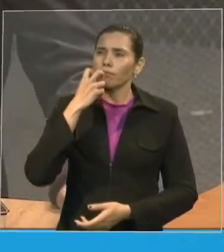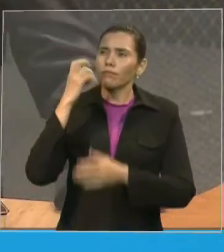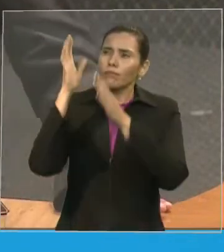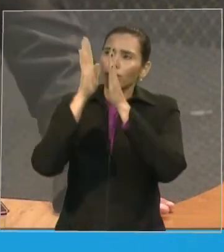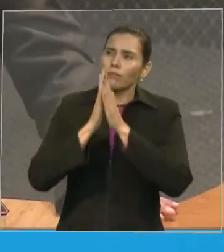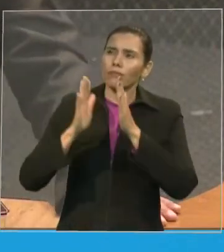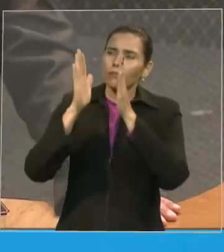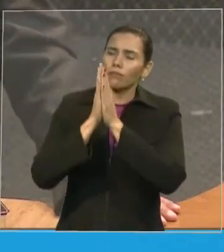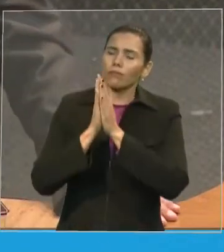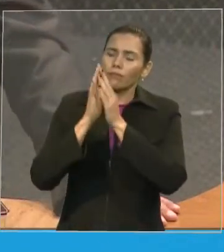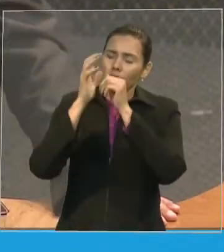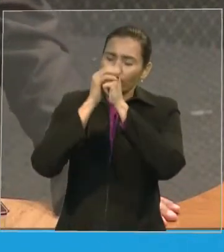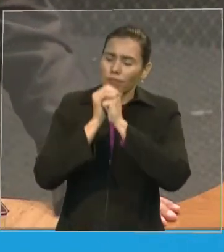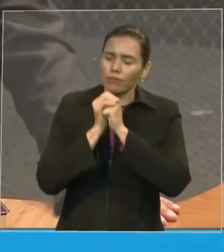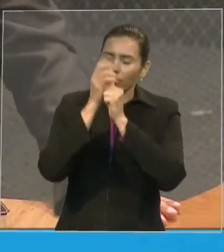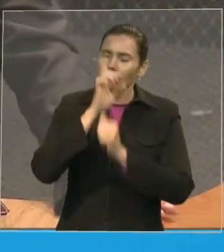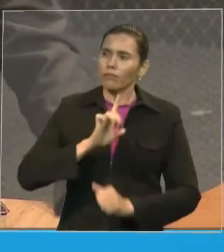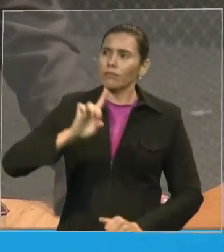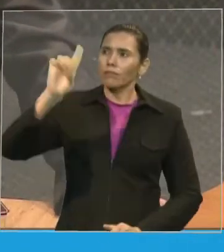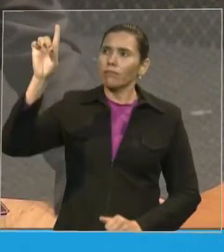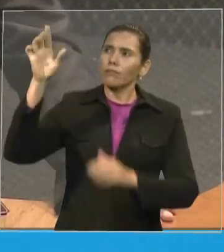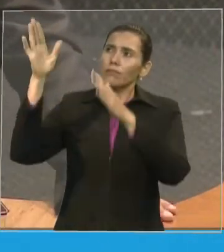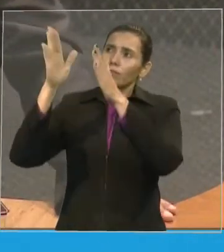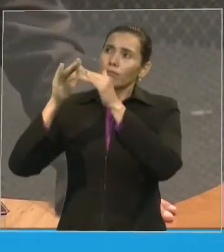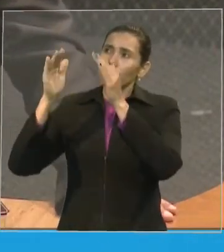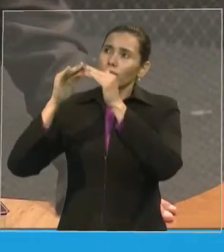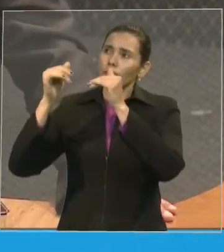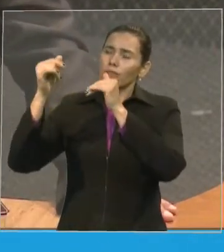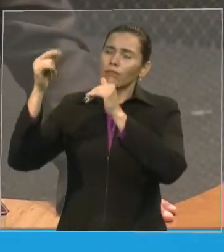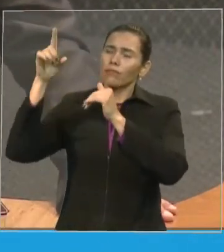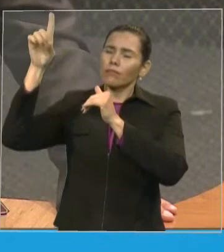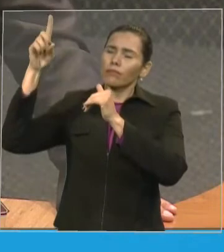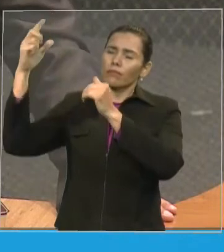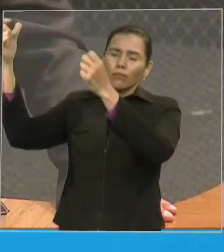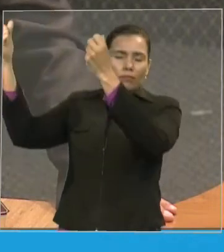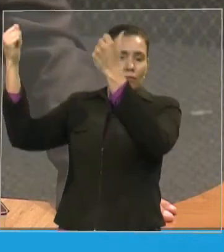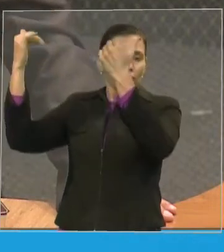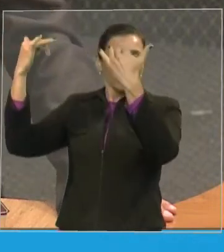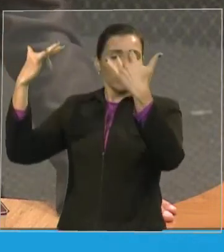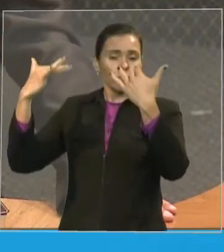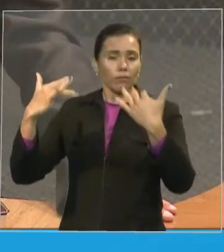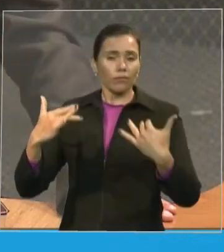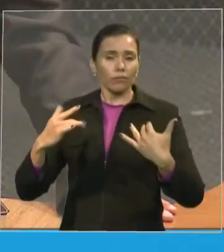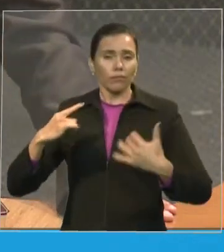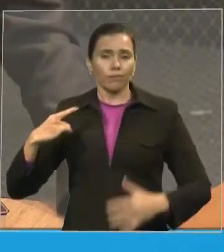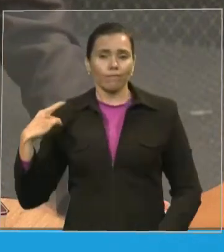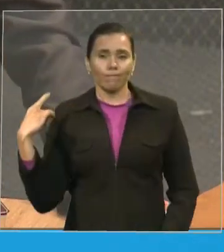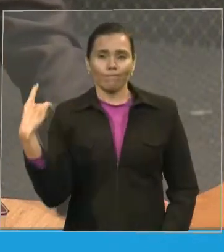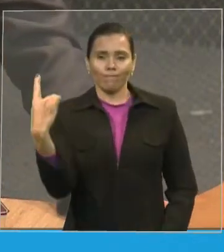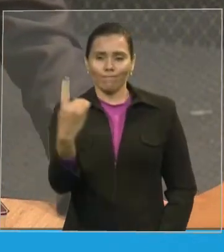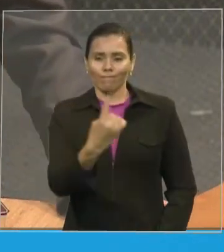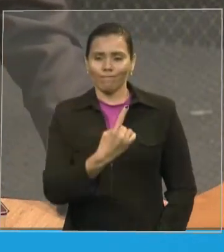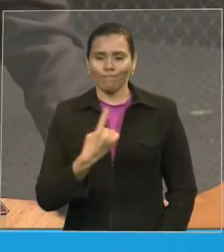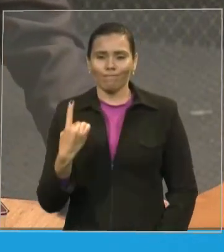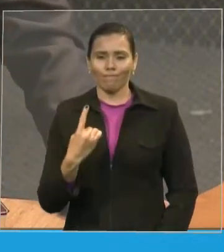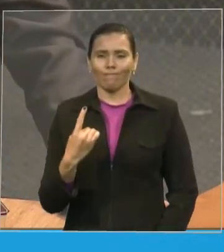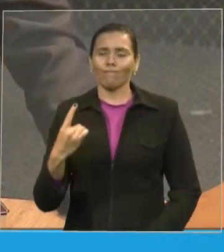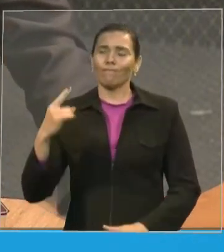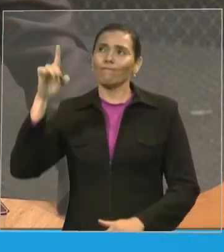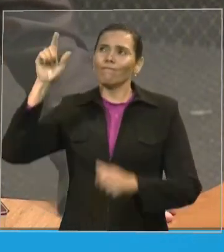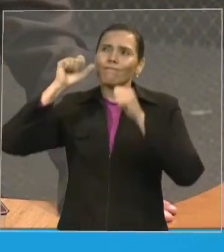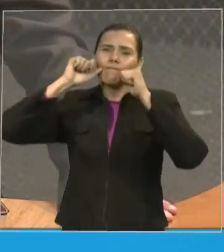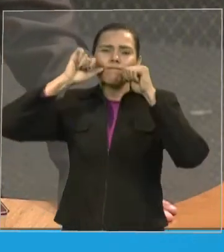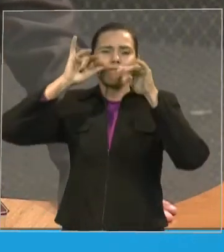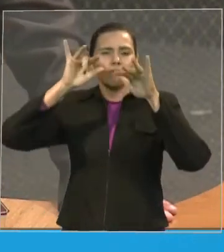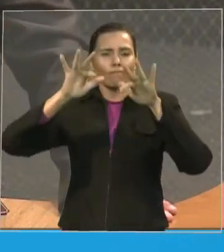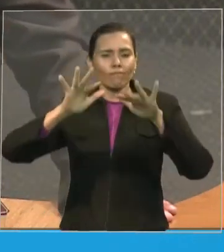suplicarmos da parte do senhor a sua bênção em favor do estado do Maranhão